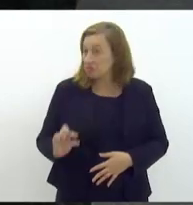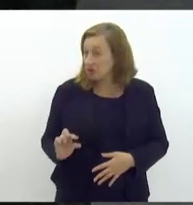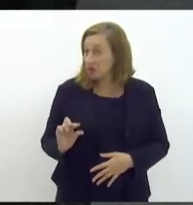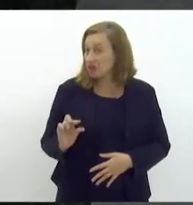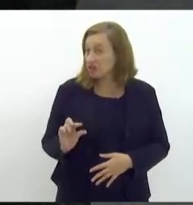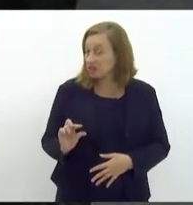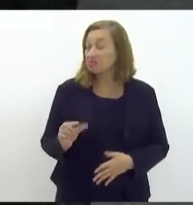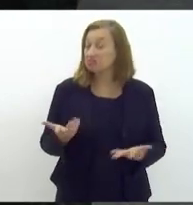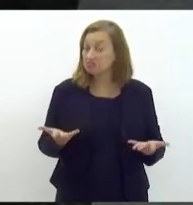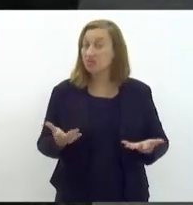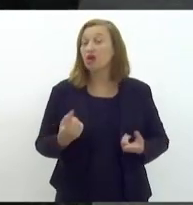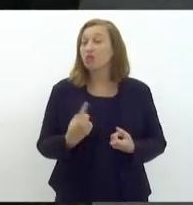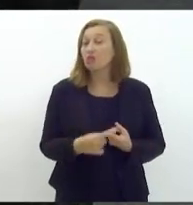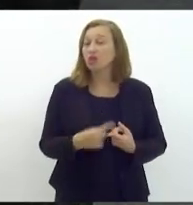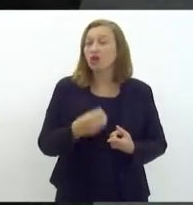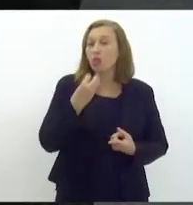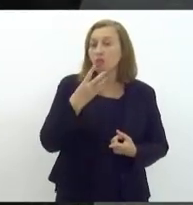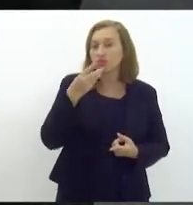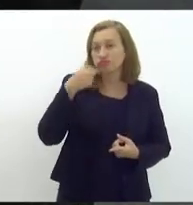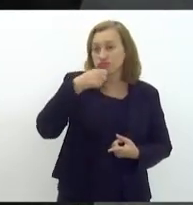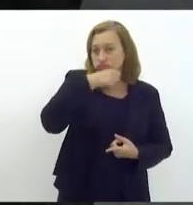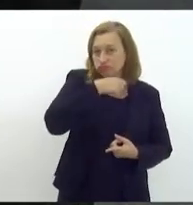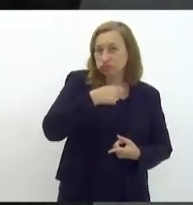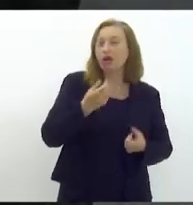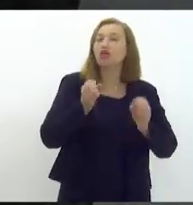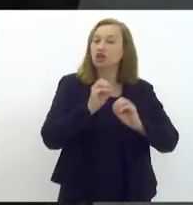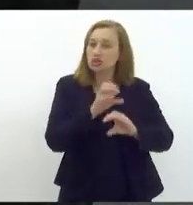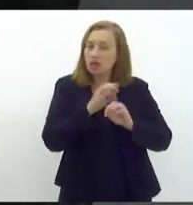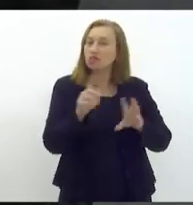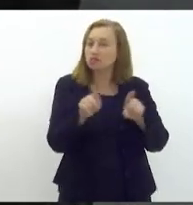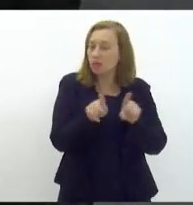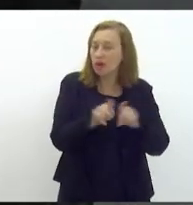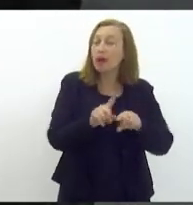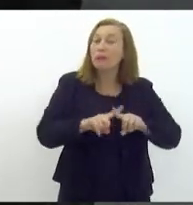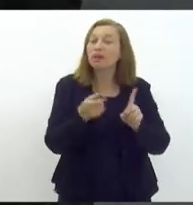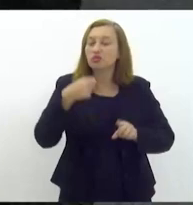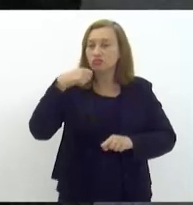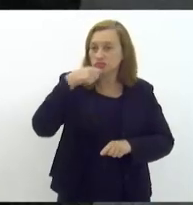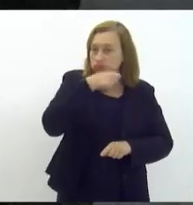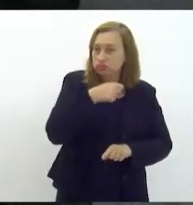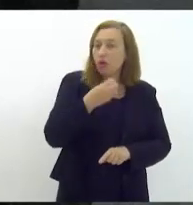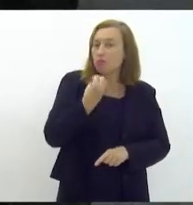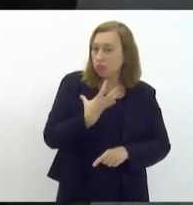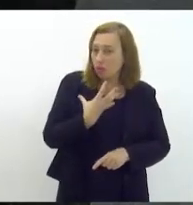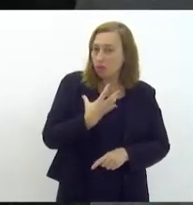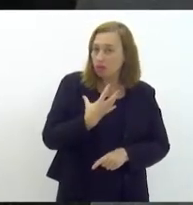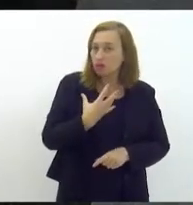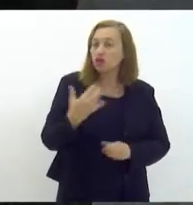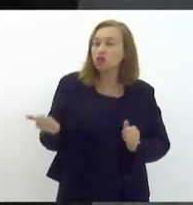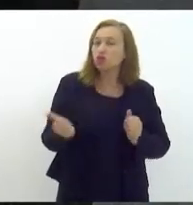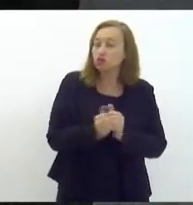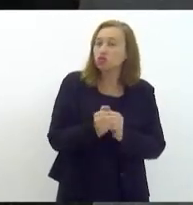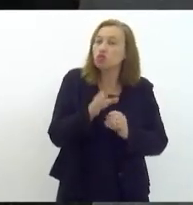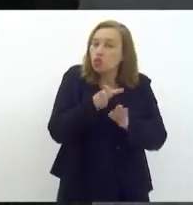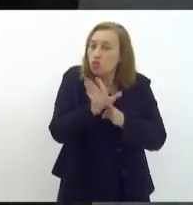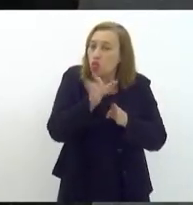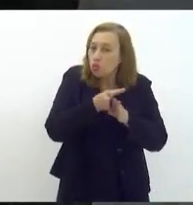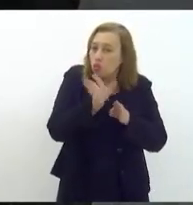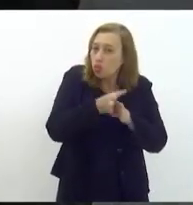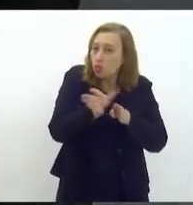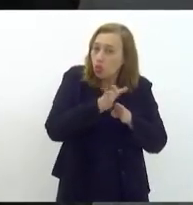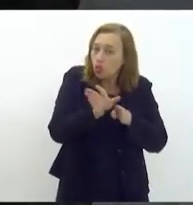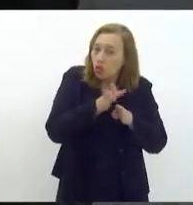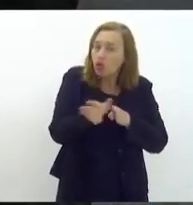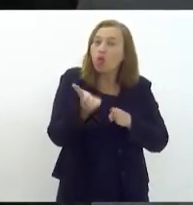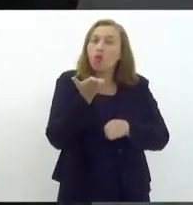efetiva, porque uma boa escovação, tem que ensinar a escovar também, mas uma boa escovação junto com uma orientação sobre uma